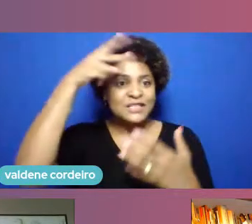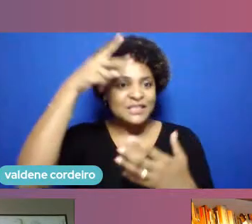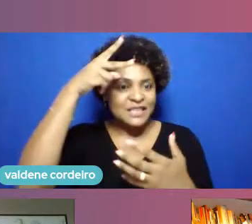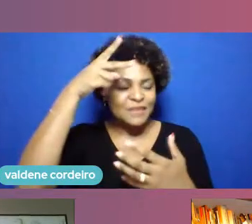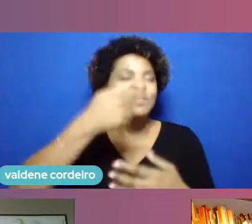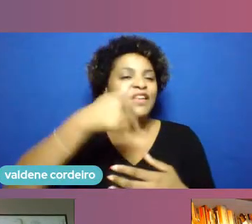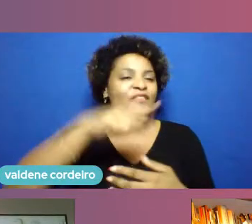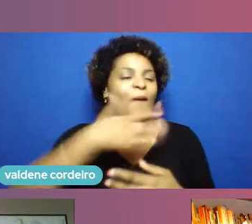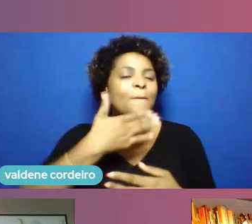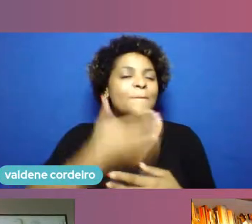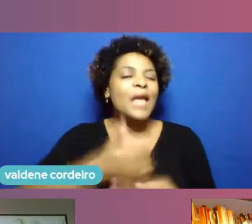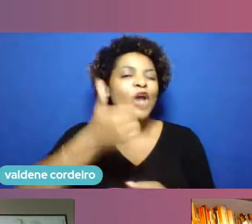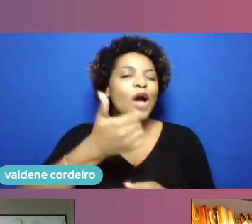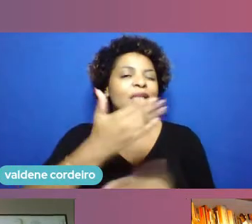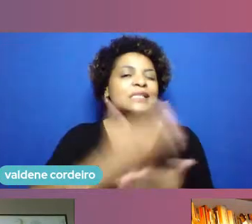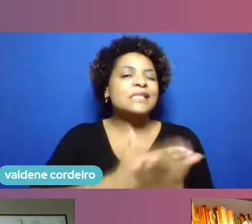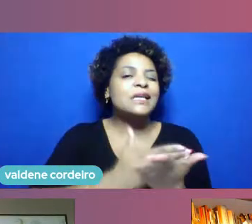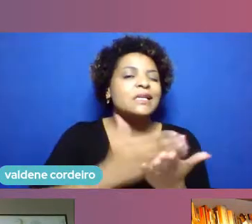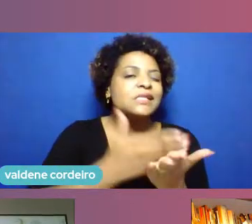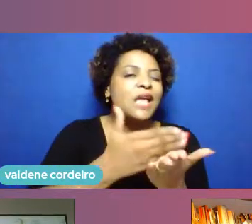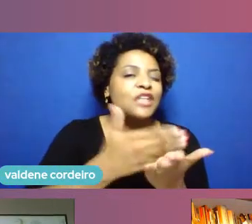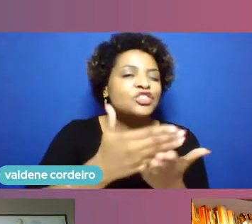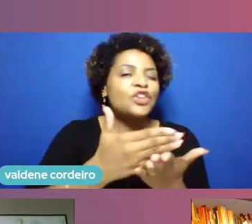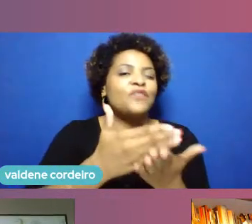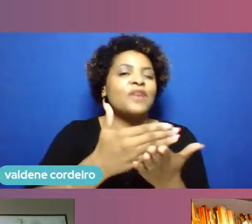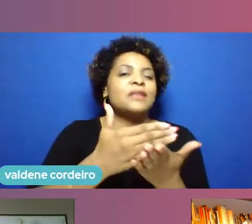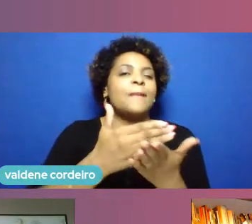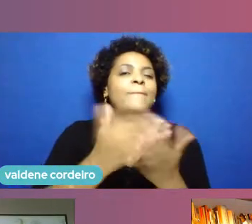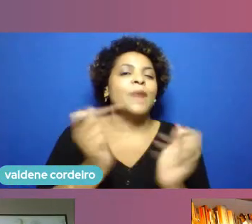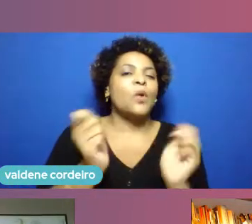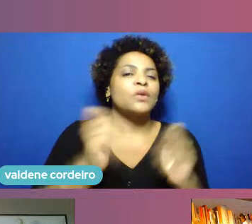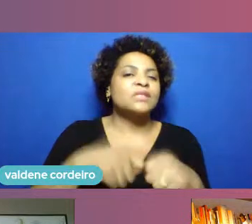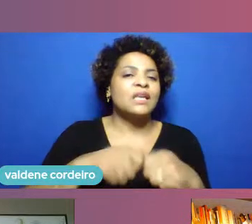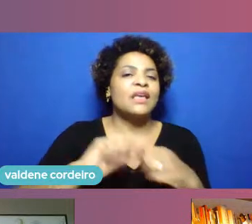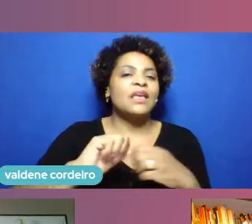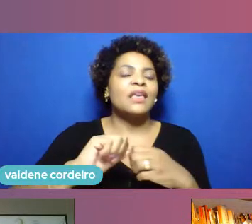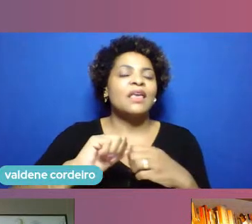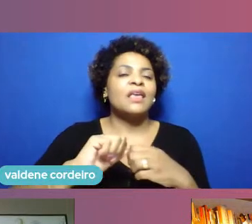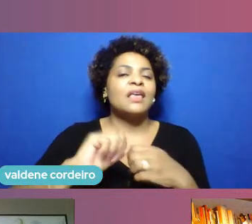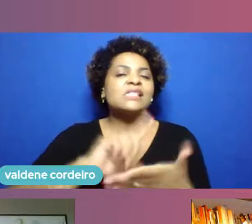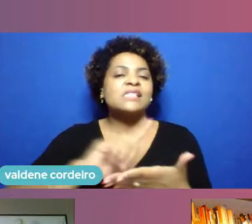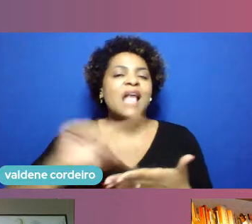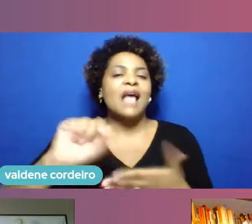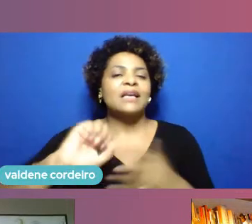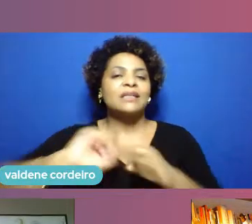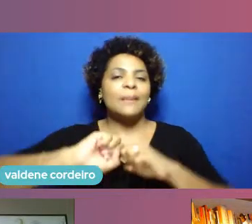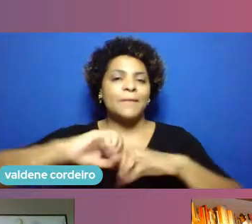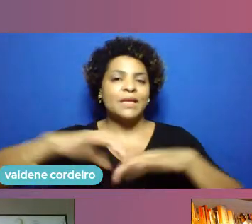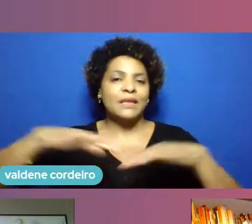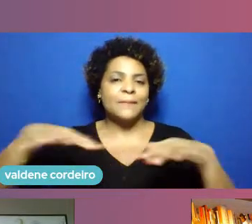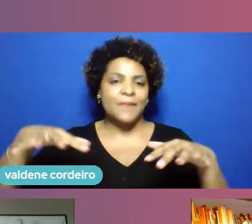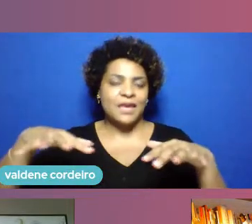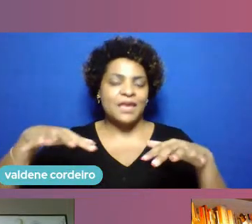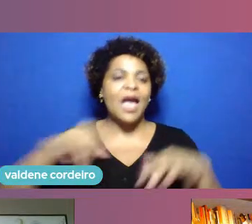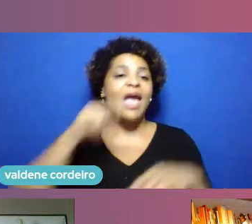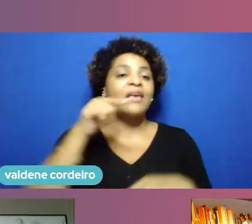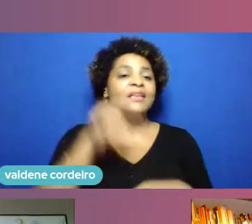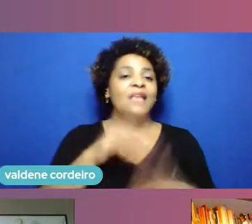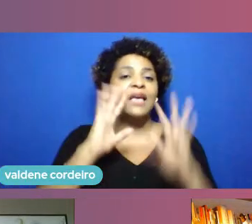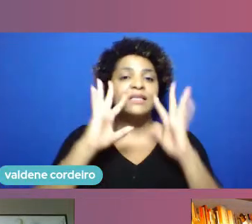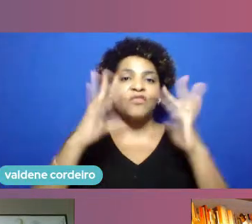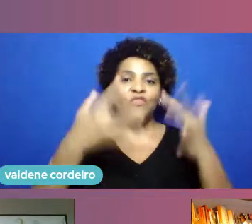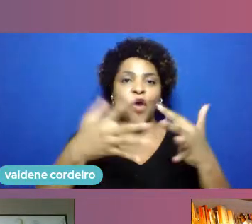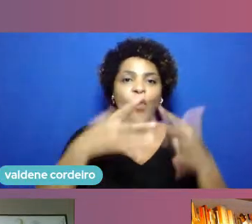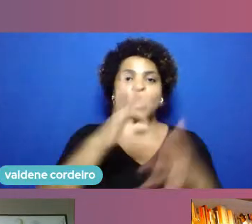sair da pandemia e esse é um dos programas e especificamente esse recorte que é o Tá Com Elas em que o crédito é direcionado para as